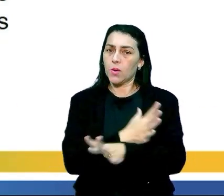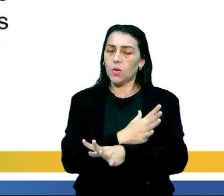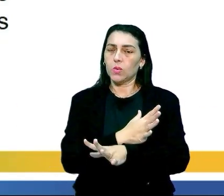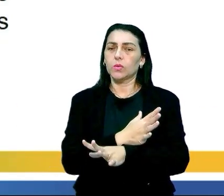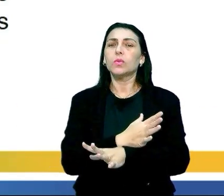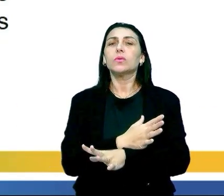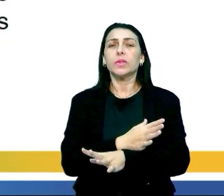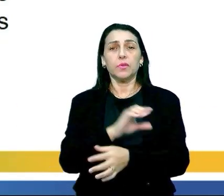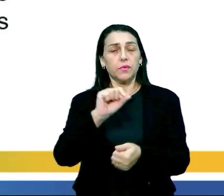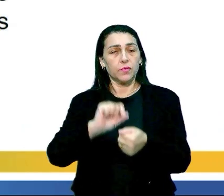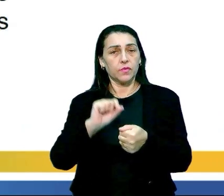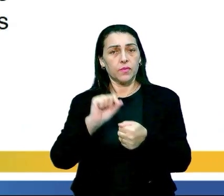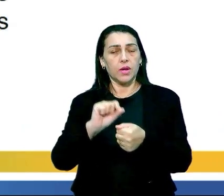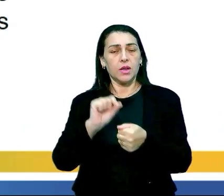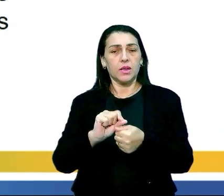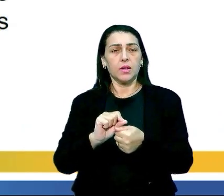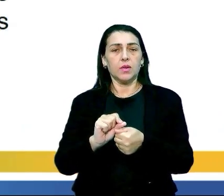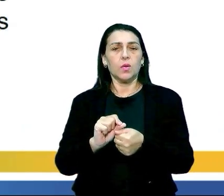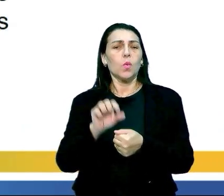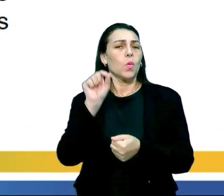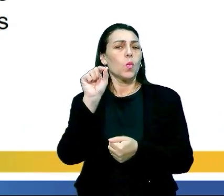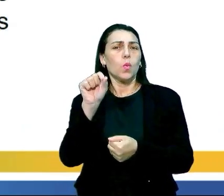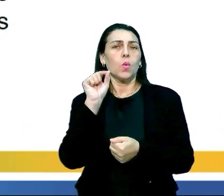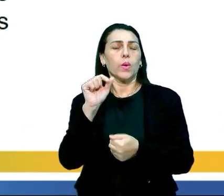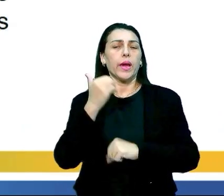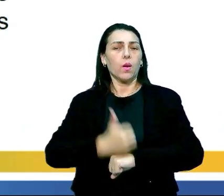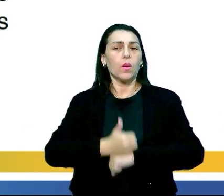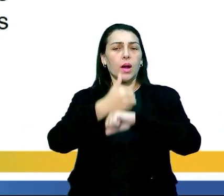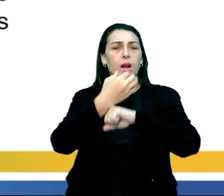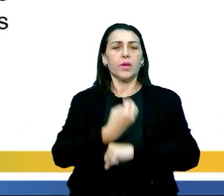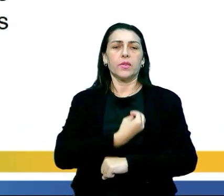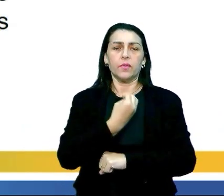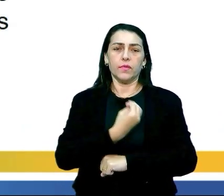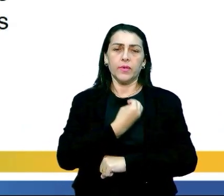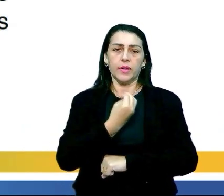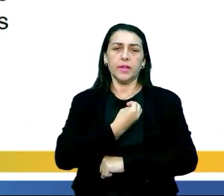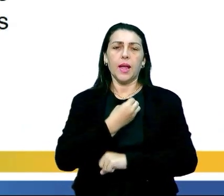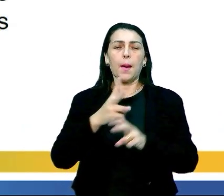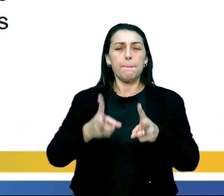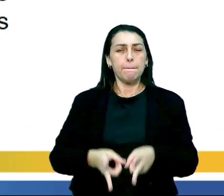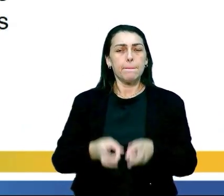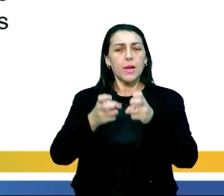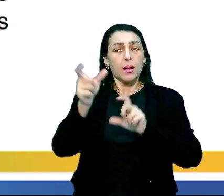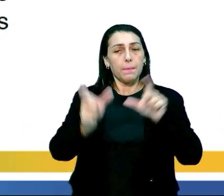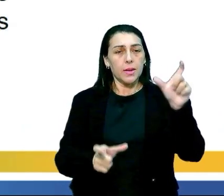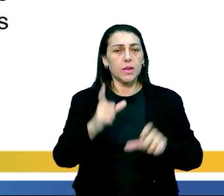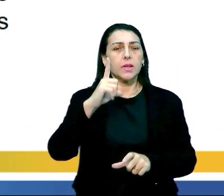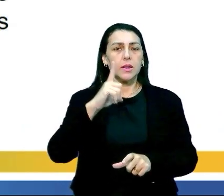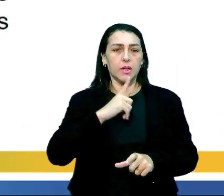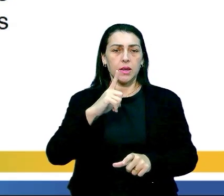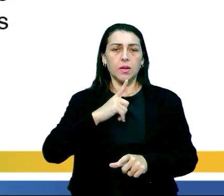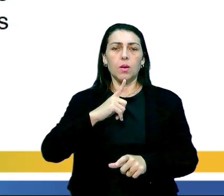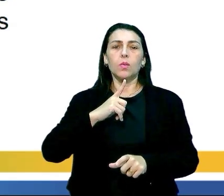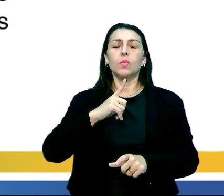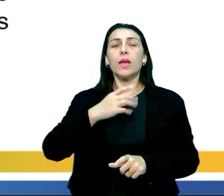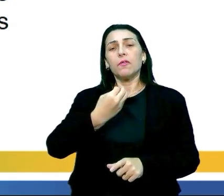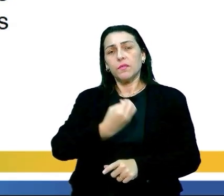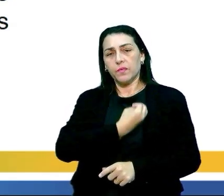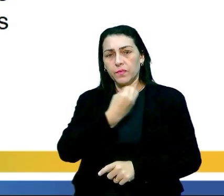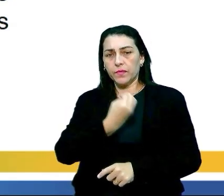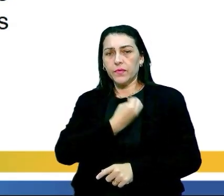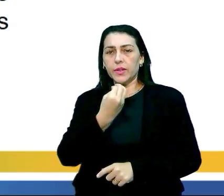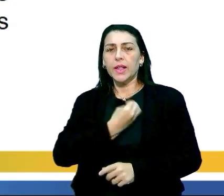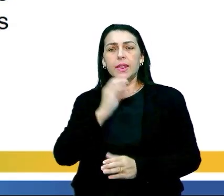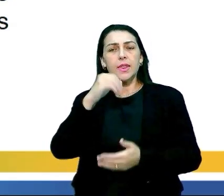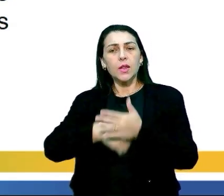-estar que faz esse direcionamento, o que seria a qualidade de vida? Seria a percepção que o indivíduo tem sobre a sua posição na